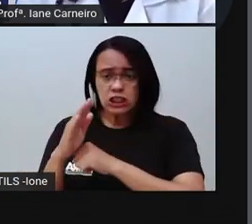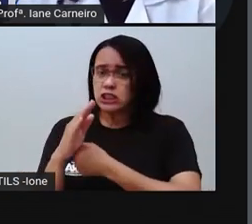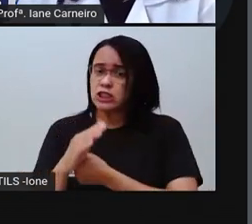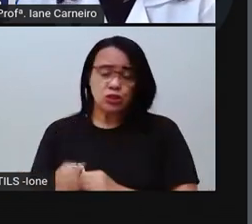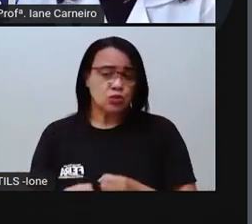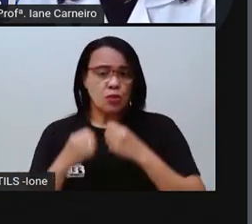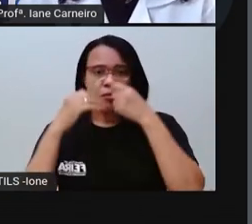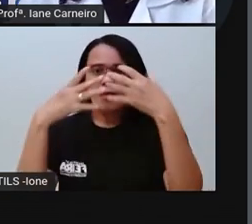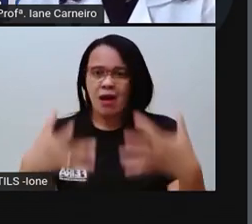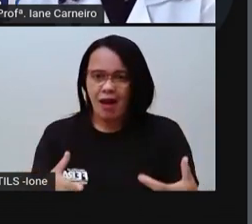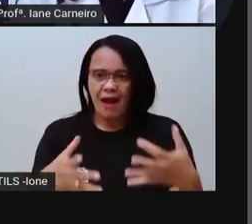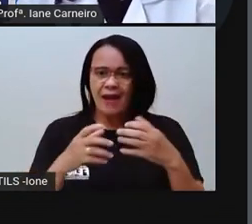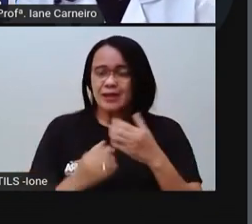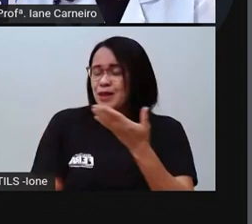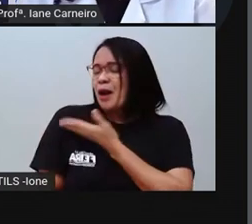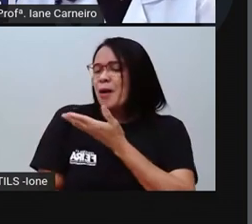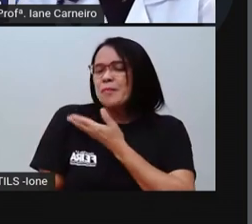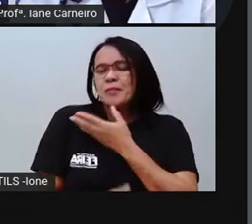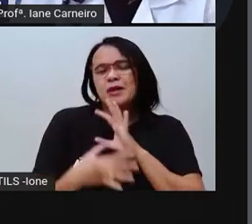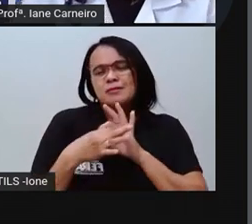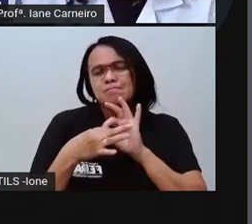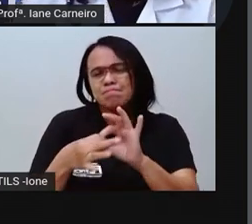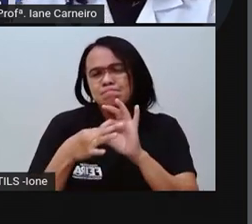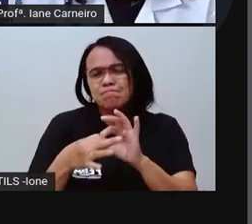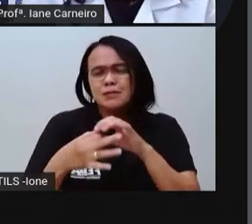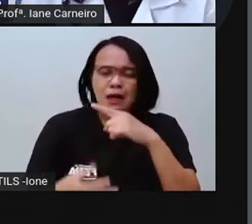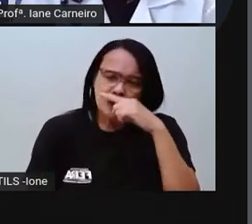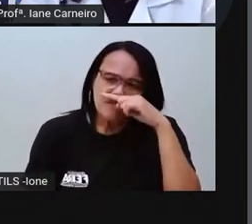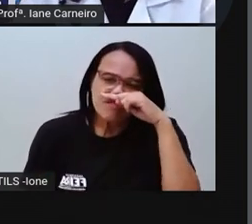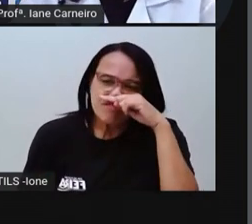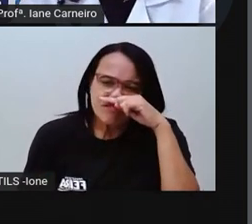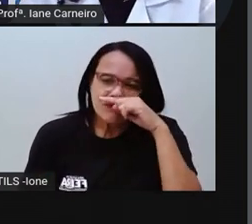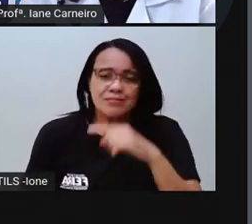inseparáveis, como os melhores amigos devem ser.